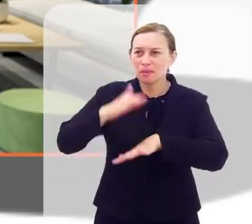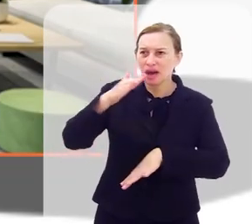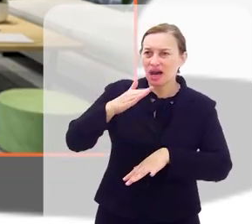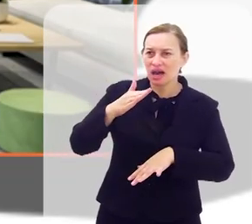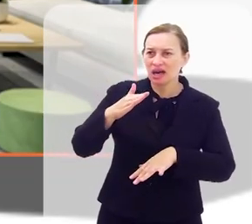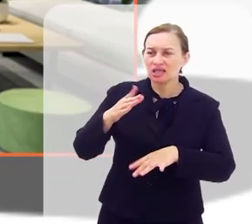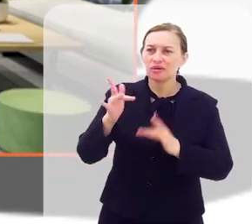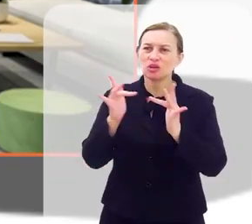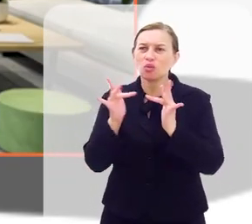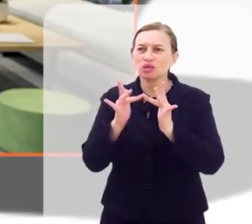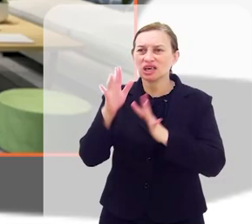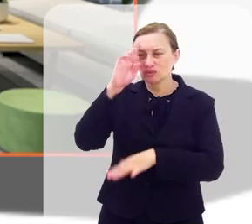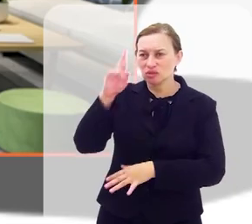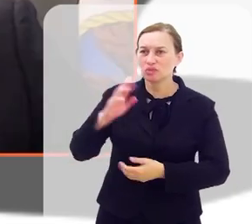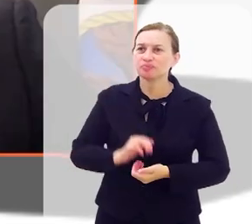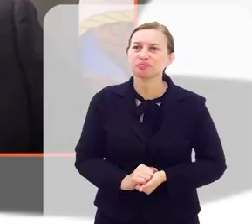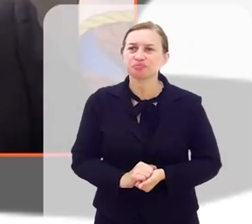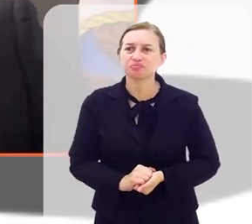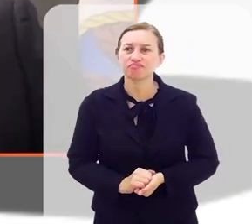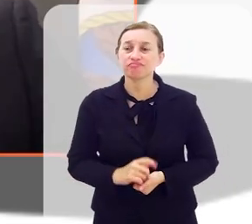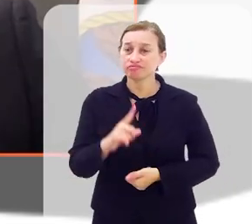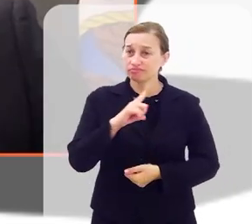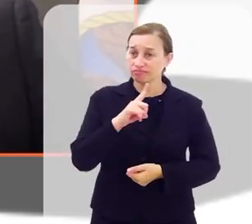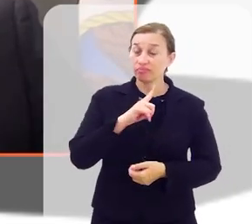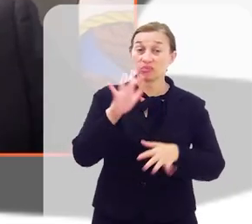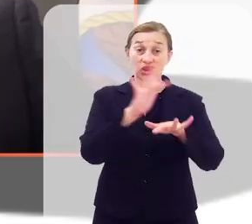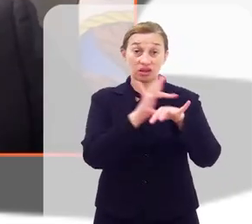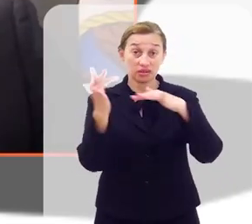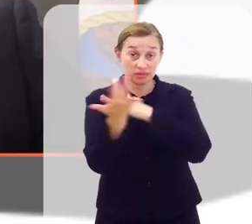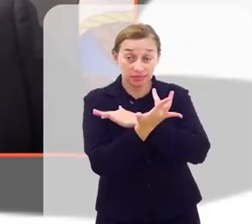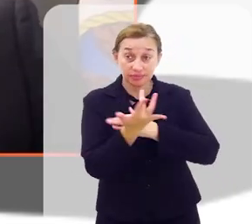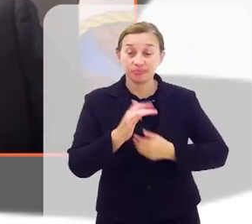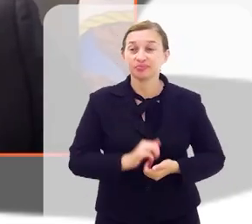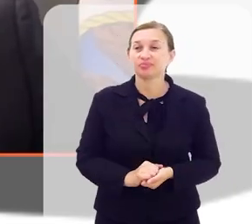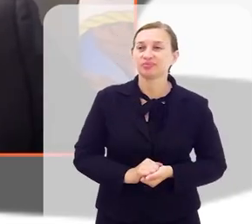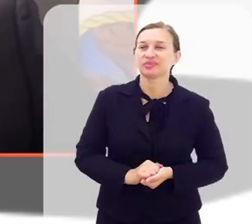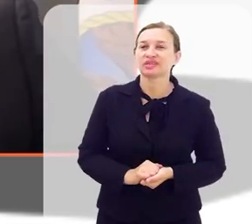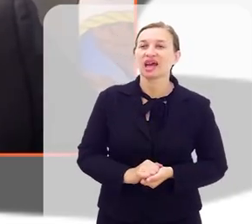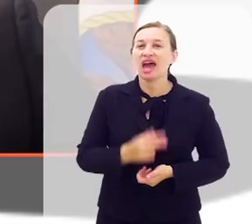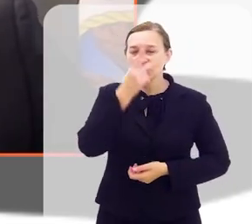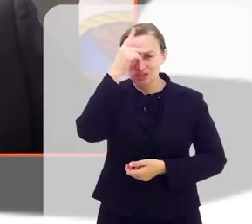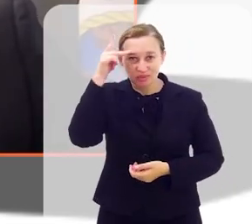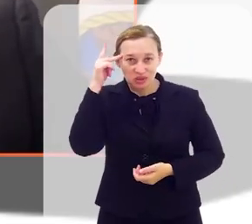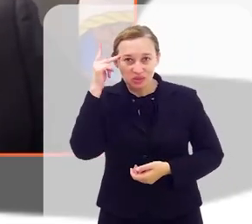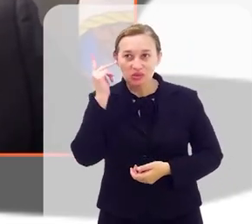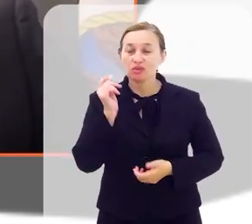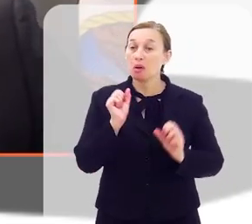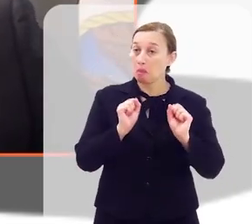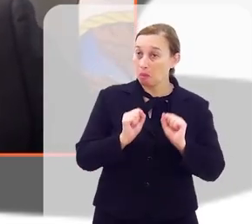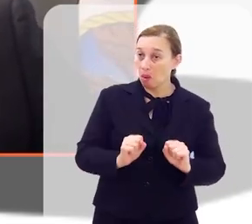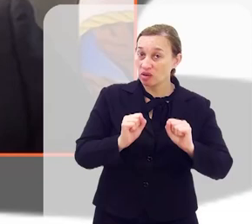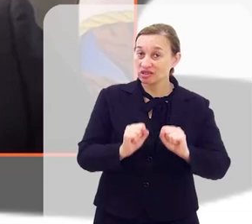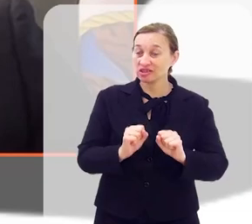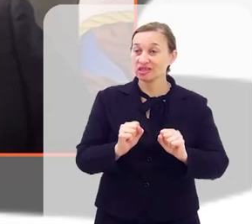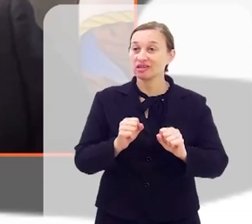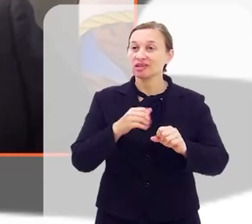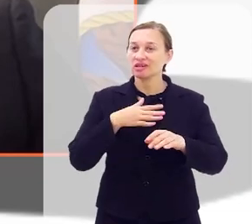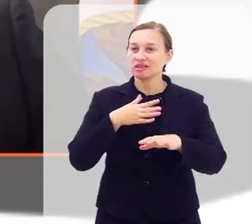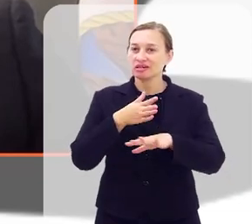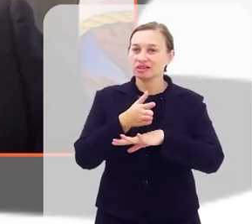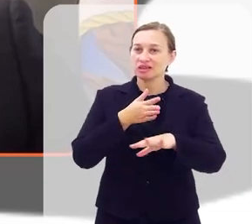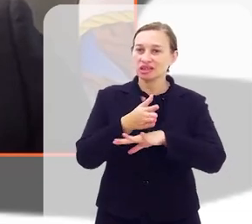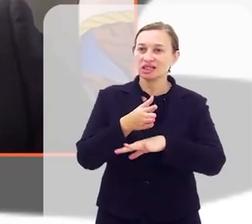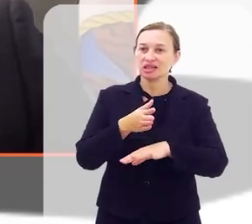forma de contato com o senhor? É, nós temos as nossas guias sociais, onde que as pessoas, elas podem acessar.